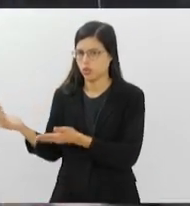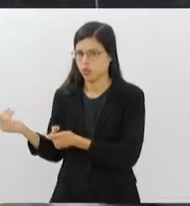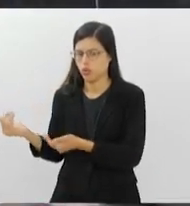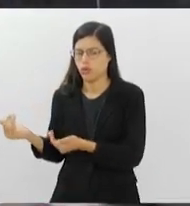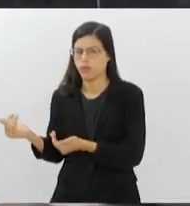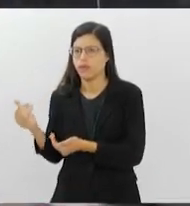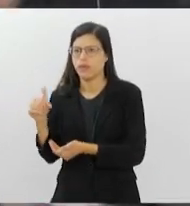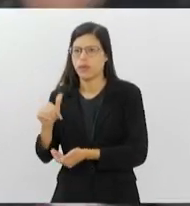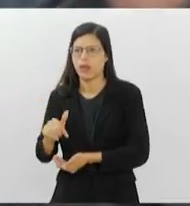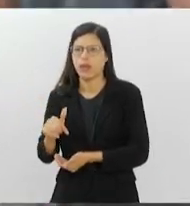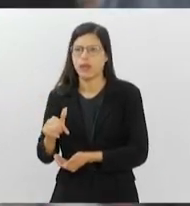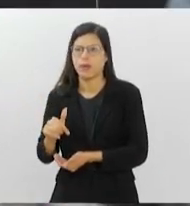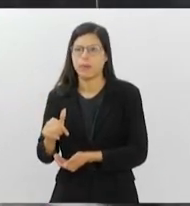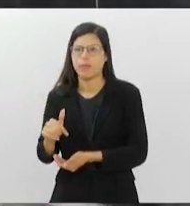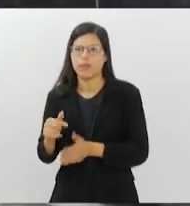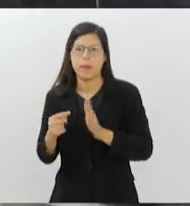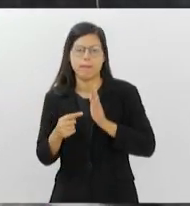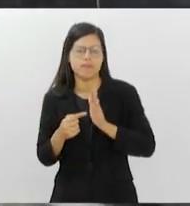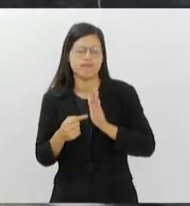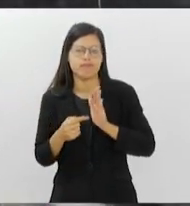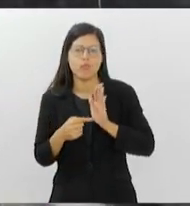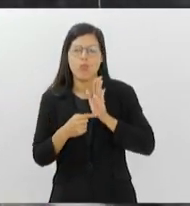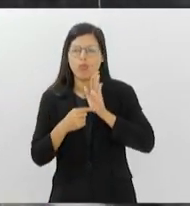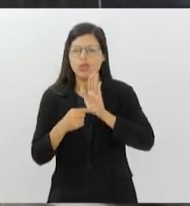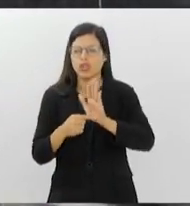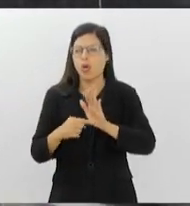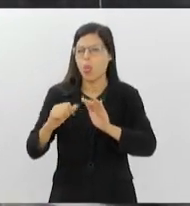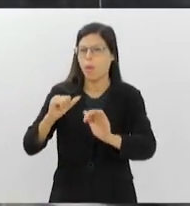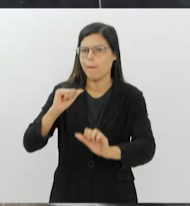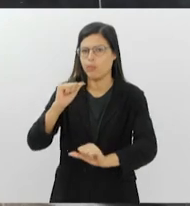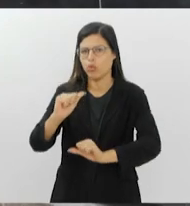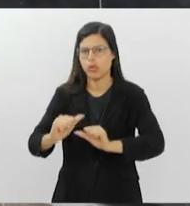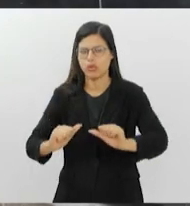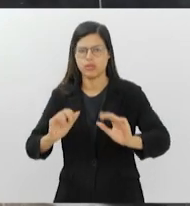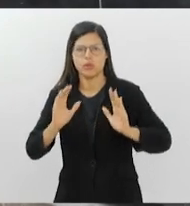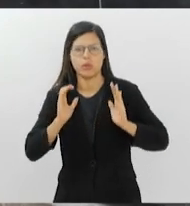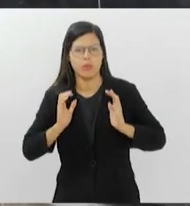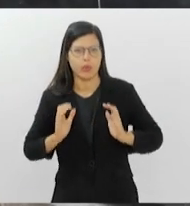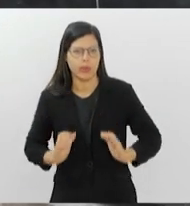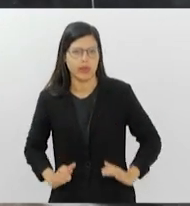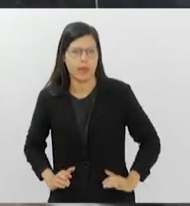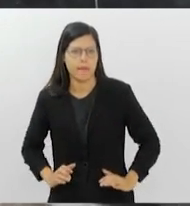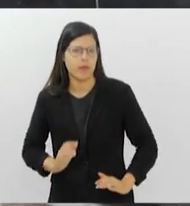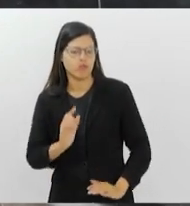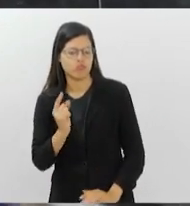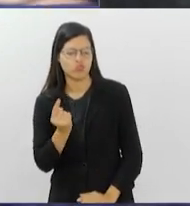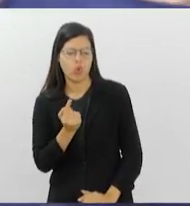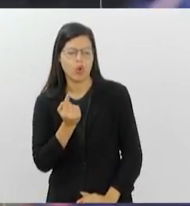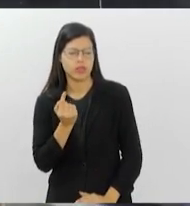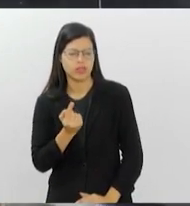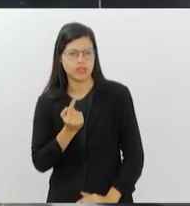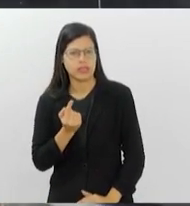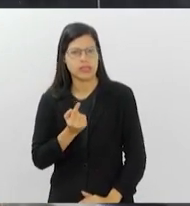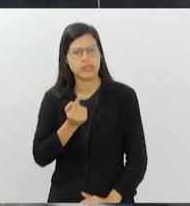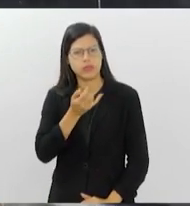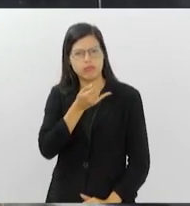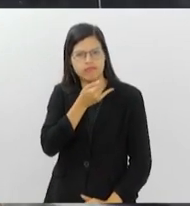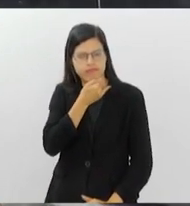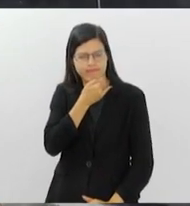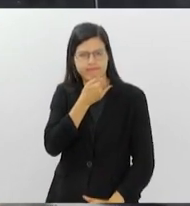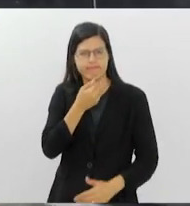que estejam apresentando mudanças de comportamento, isolamento, tristeza,